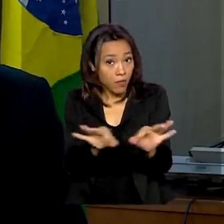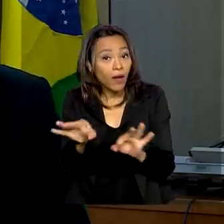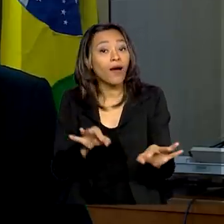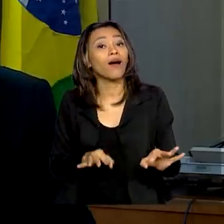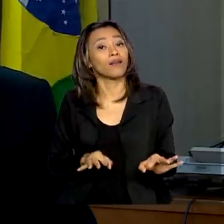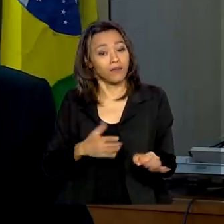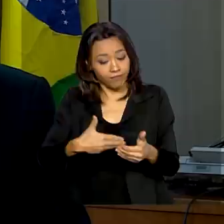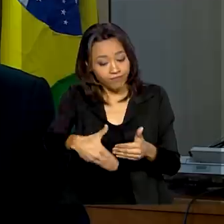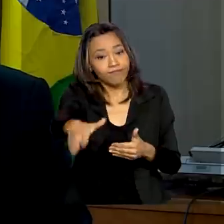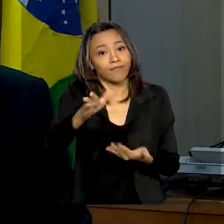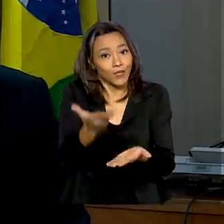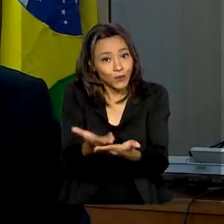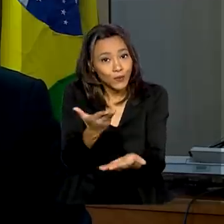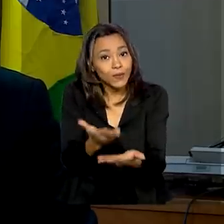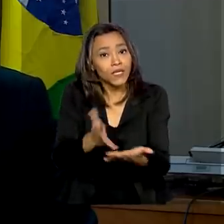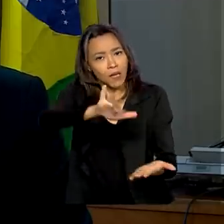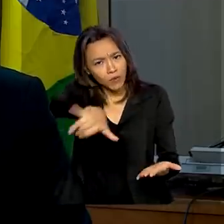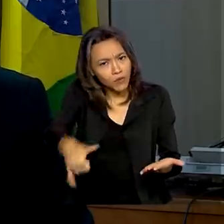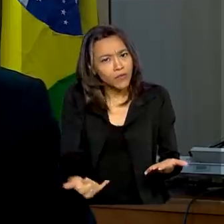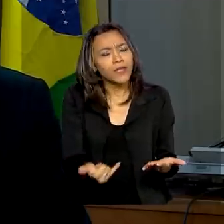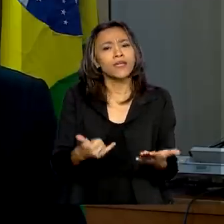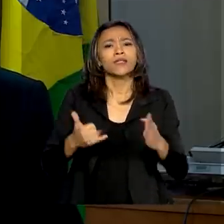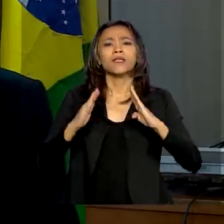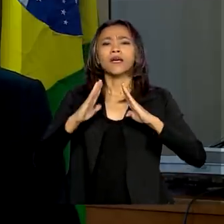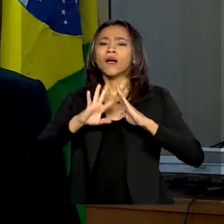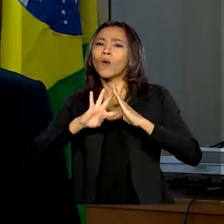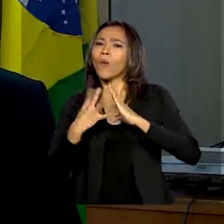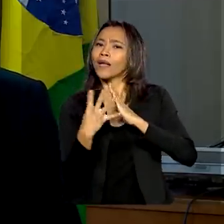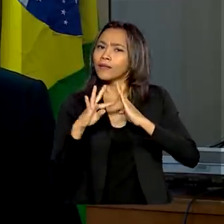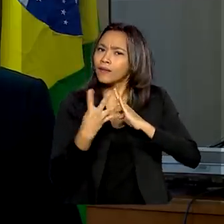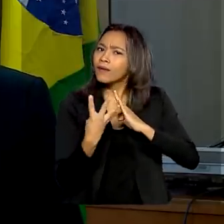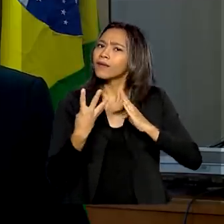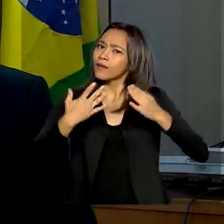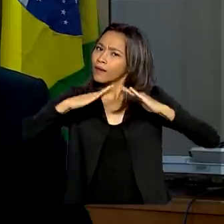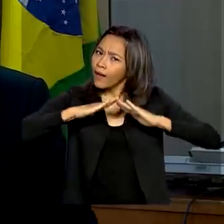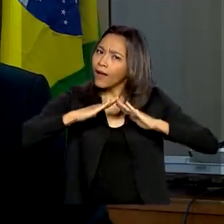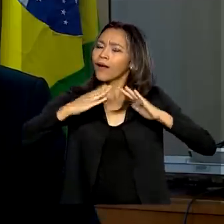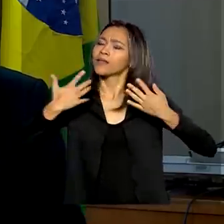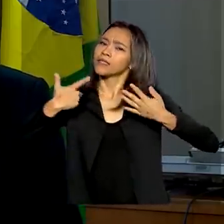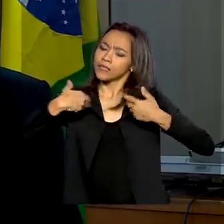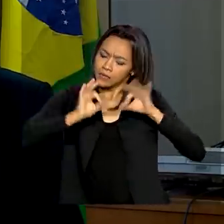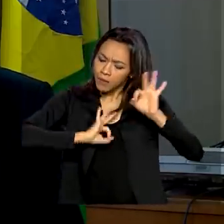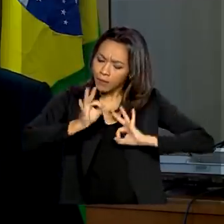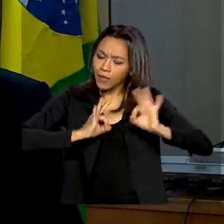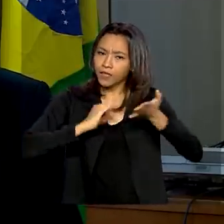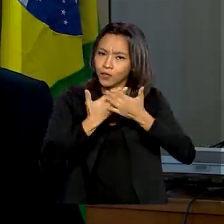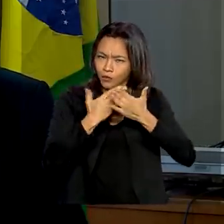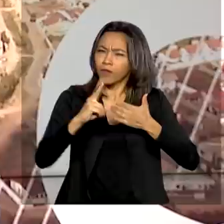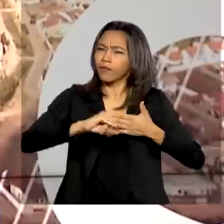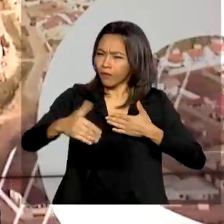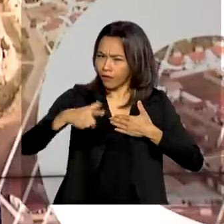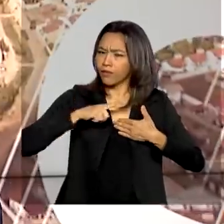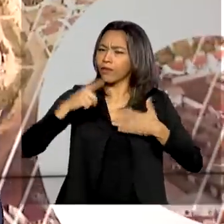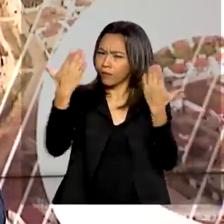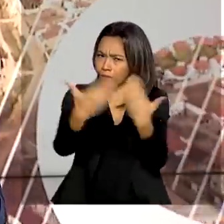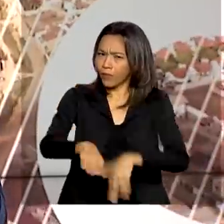procure aproveitar esse período de quarentena para reforçar os seus estudos, se preparando porque vai ter o Enem.